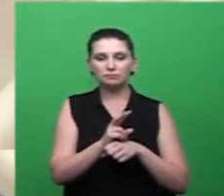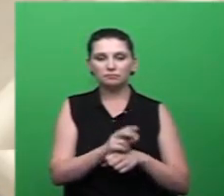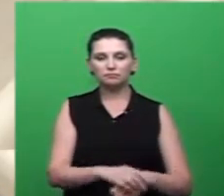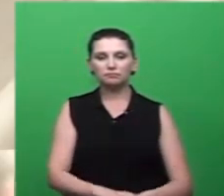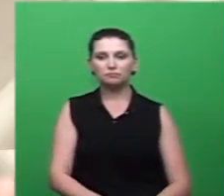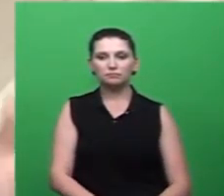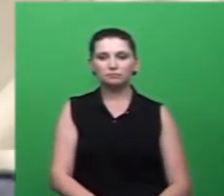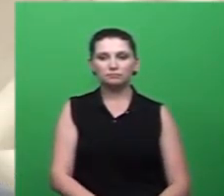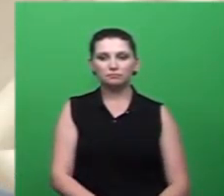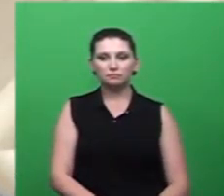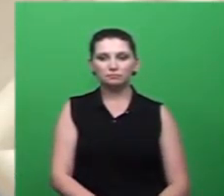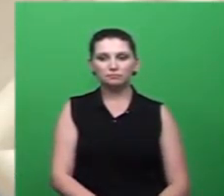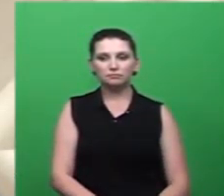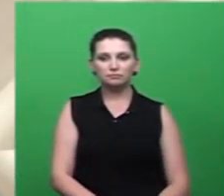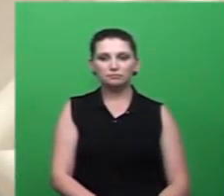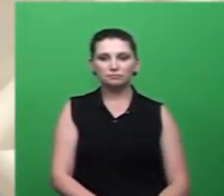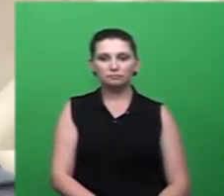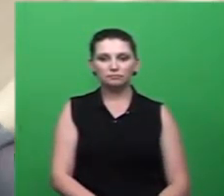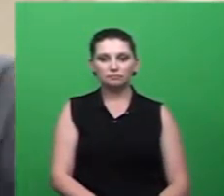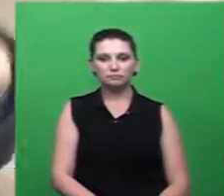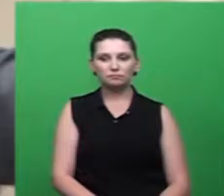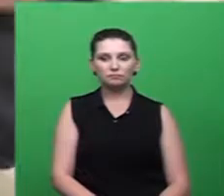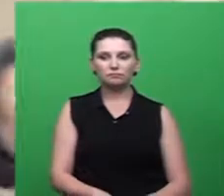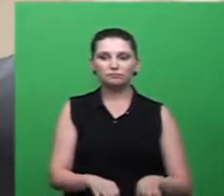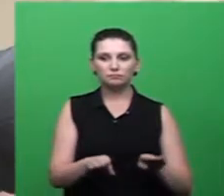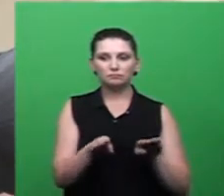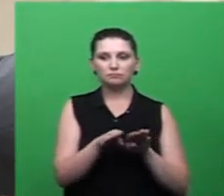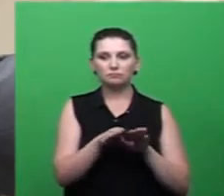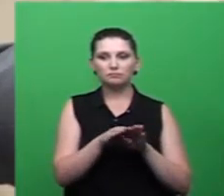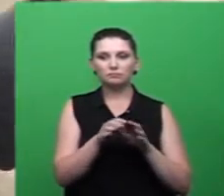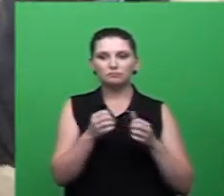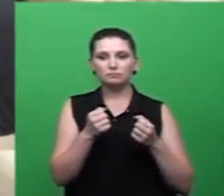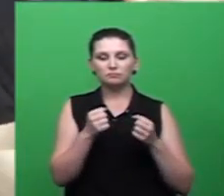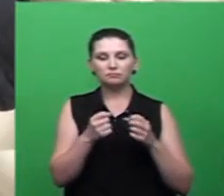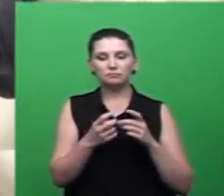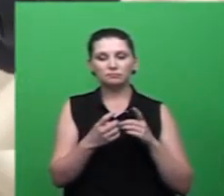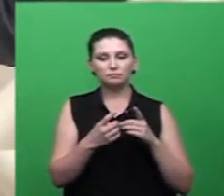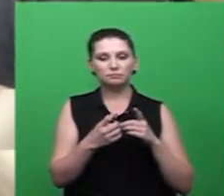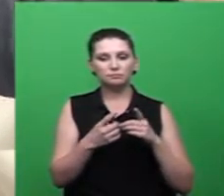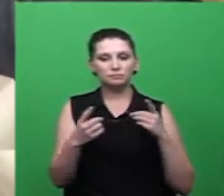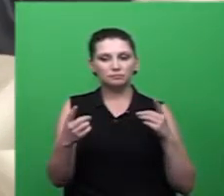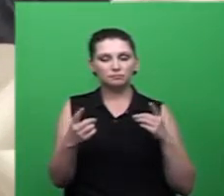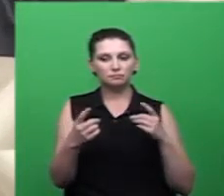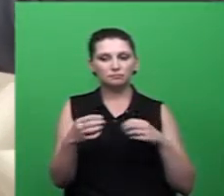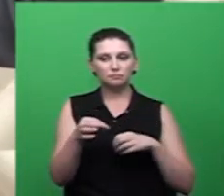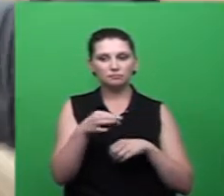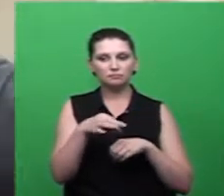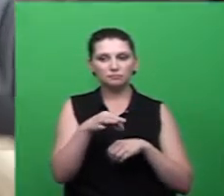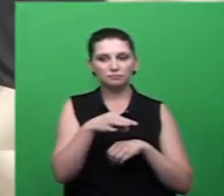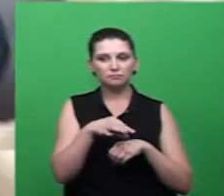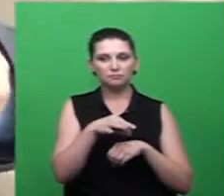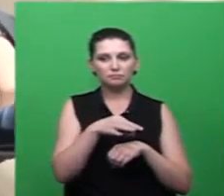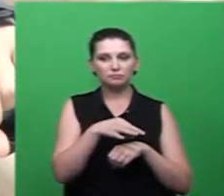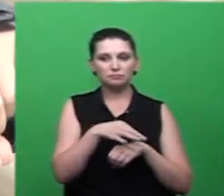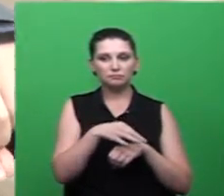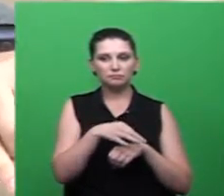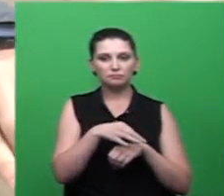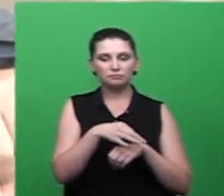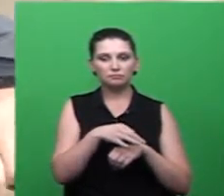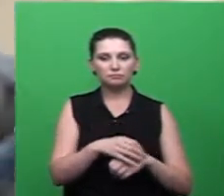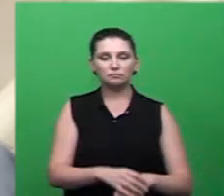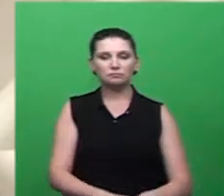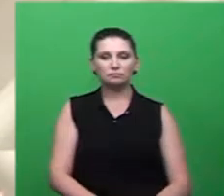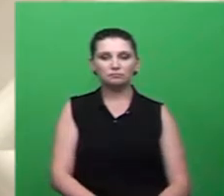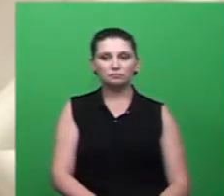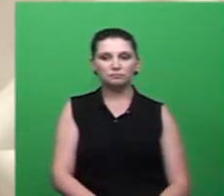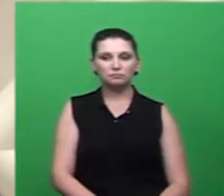e também diagnosticar precocemente no intuito de isolar esse paciente para que ele não vire um foco para o mosquito transferir para outra pessoa também